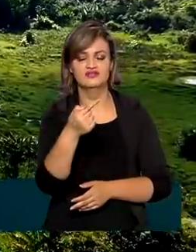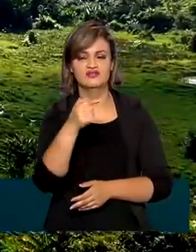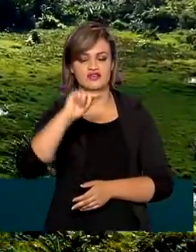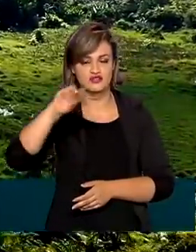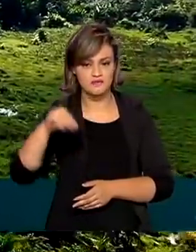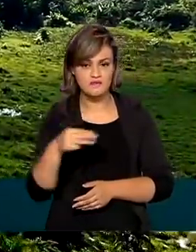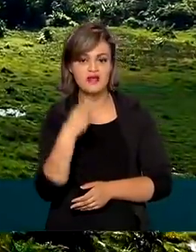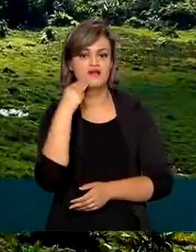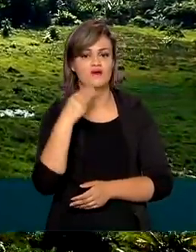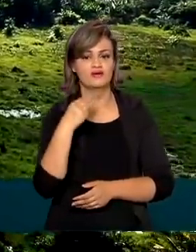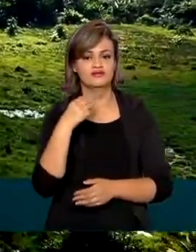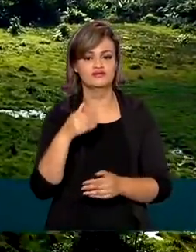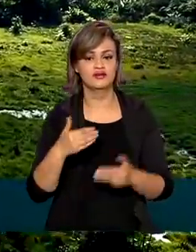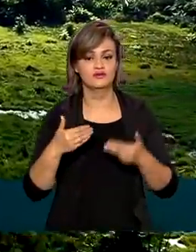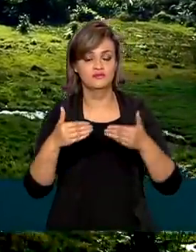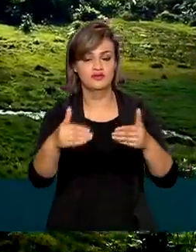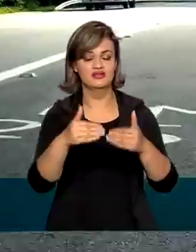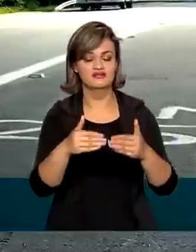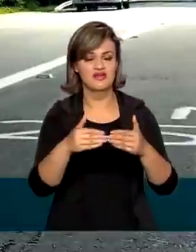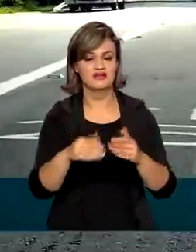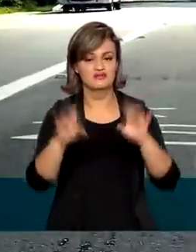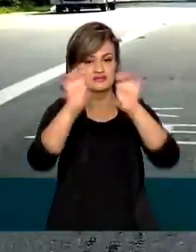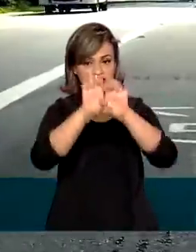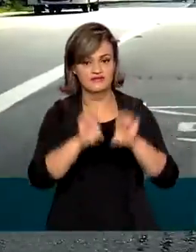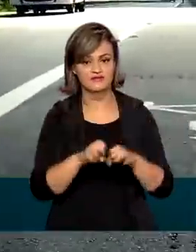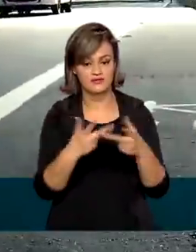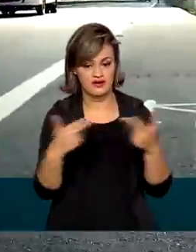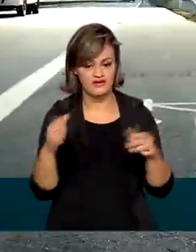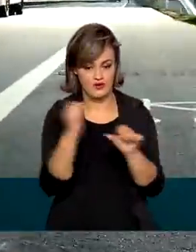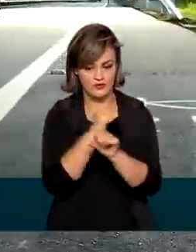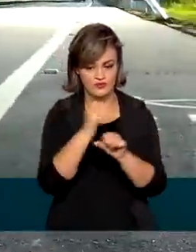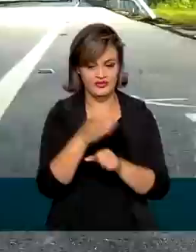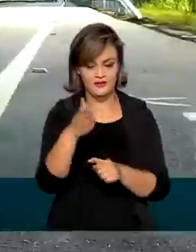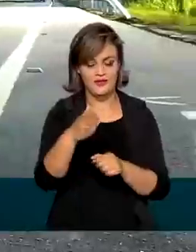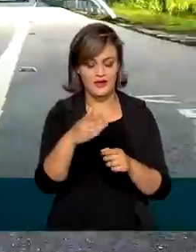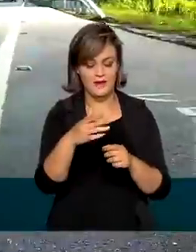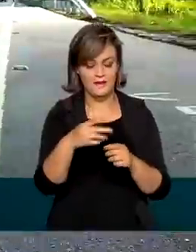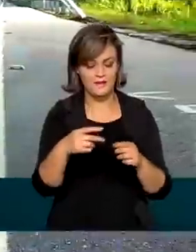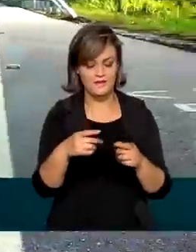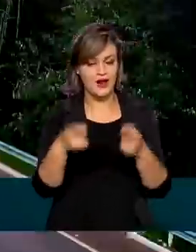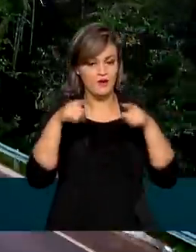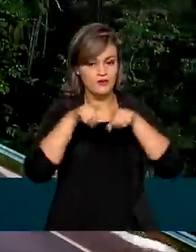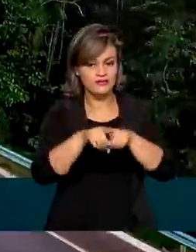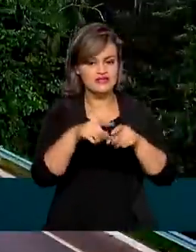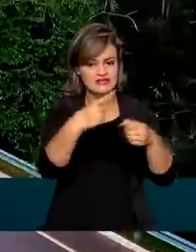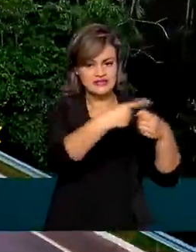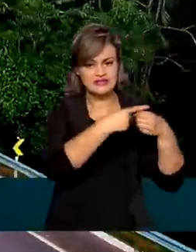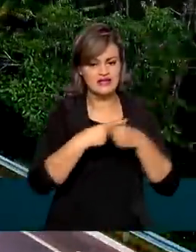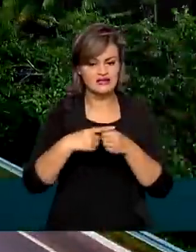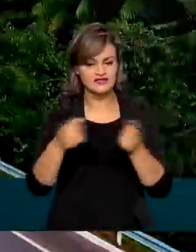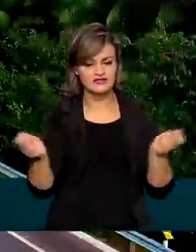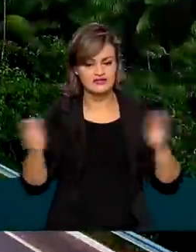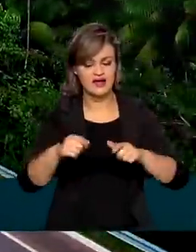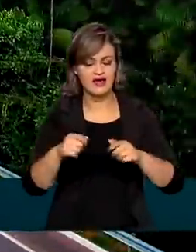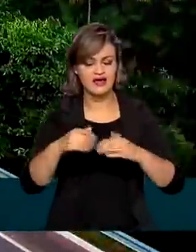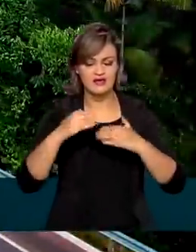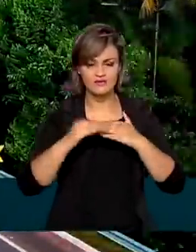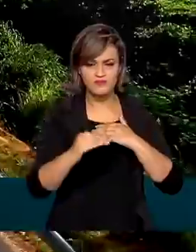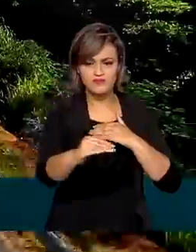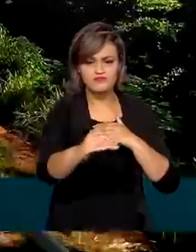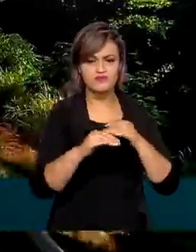do Ministério da Infraestrutura. A ideia é conectar os municípios do interior do estado, oferecendo uma melhor